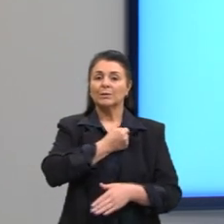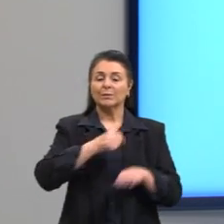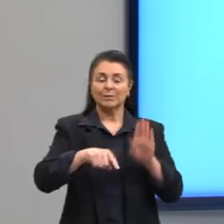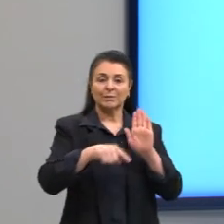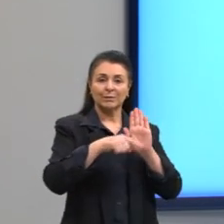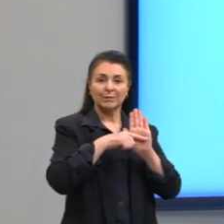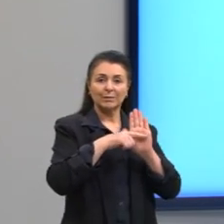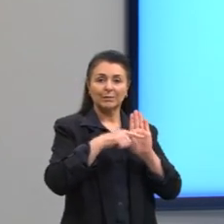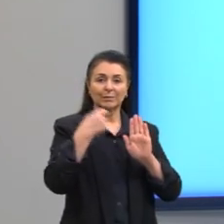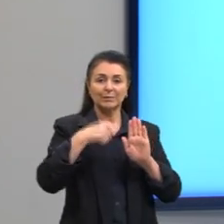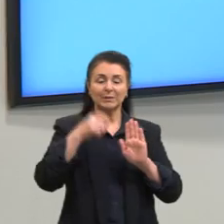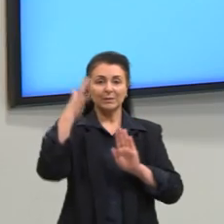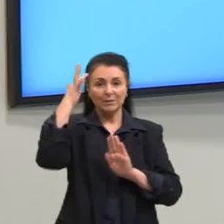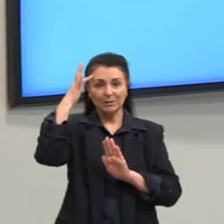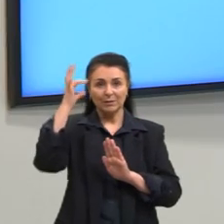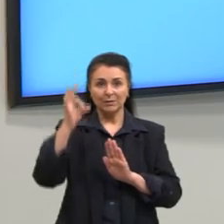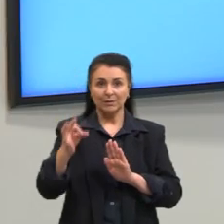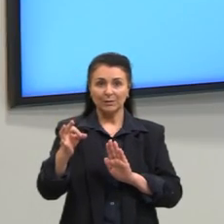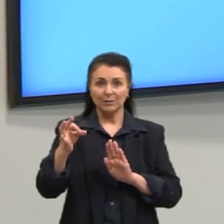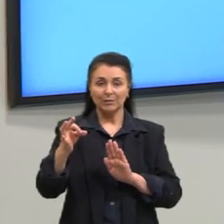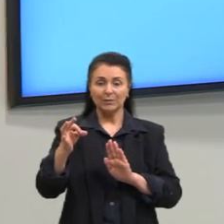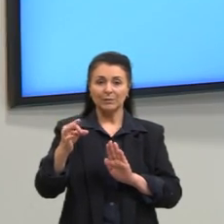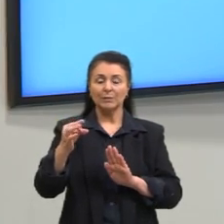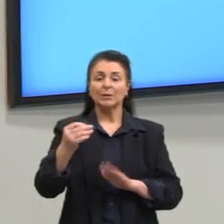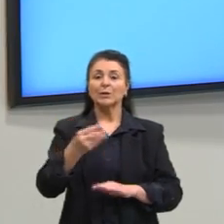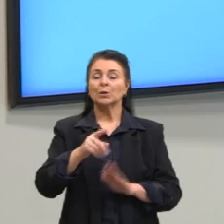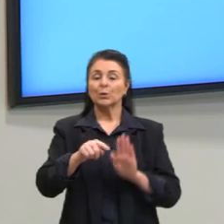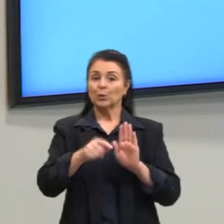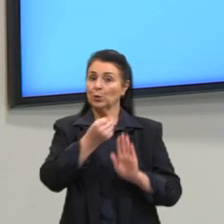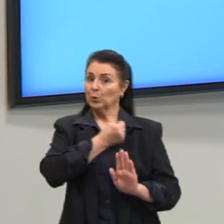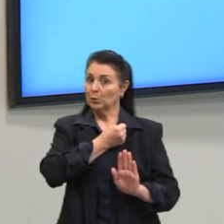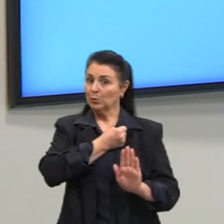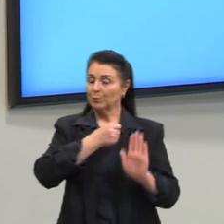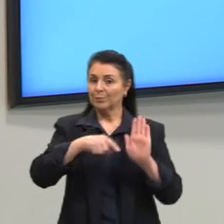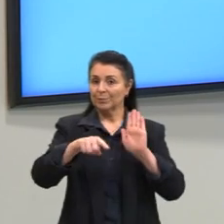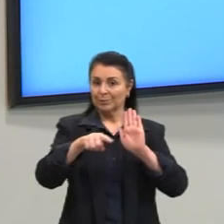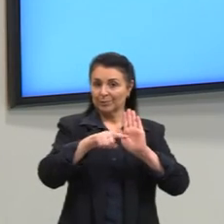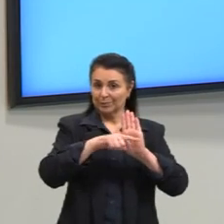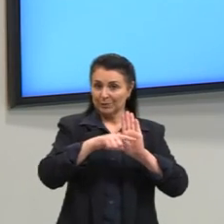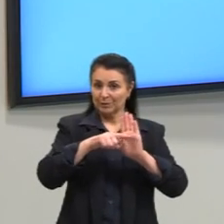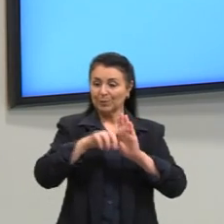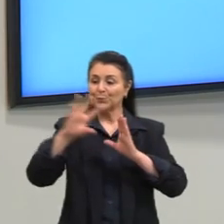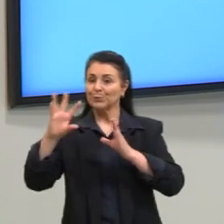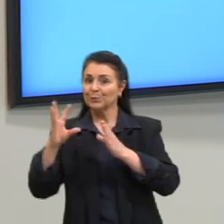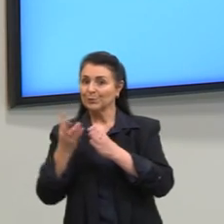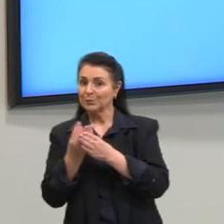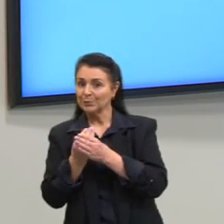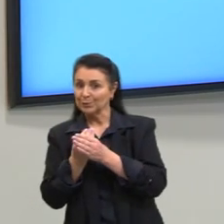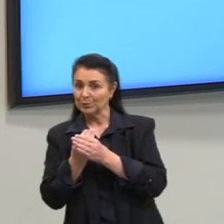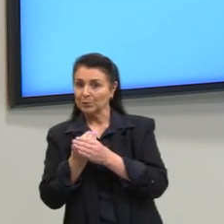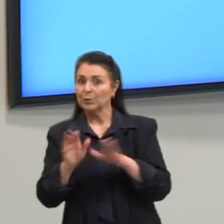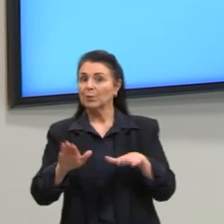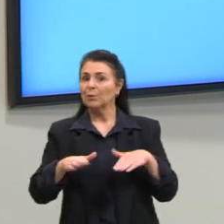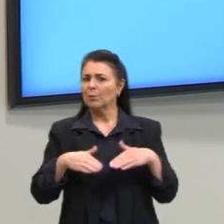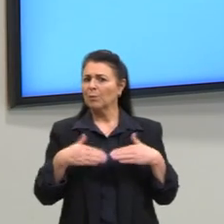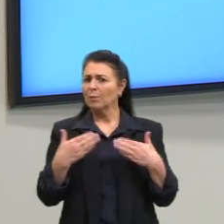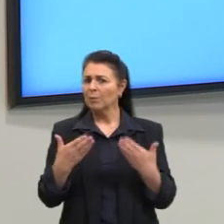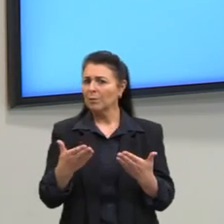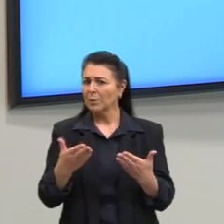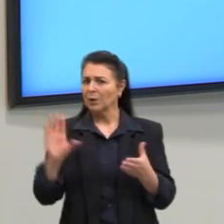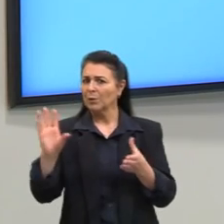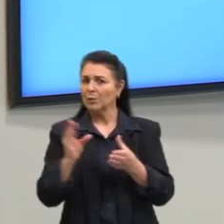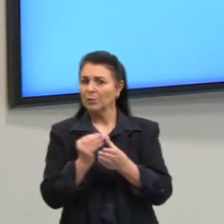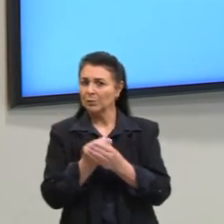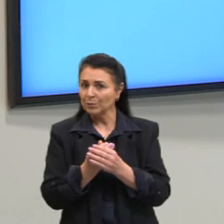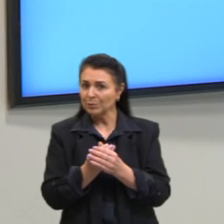o quê? Que os números negativos, eles advêm, então, de um conjunto, e esse conjunto é o conjunto dos